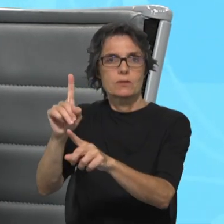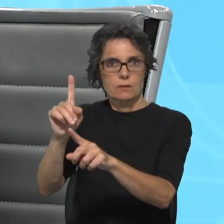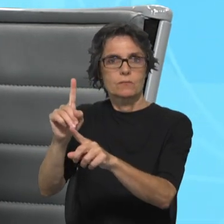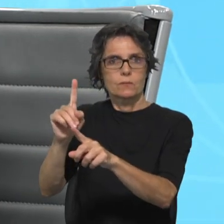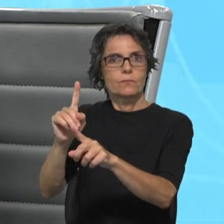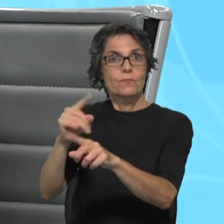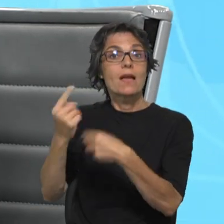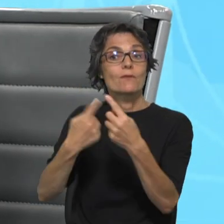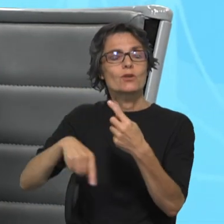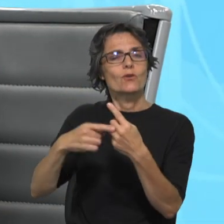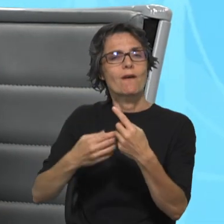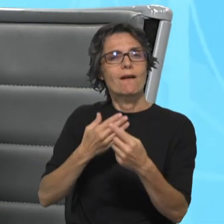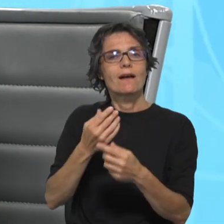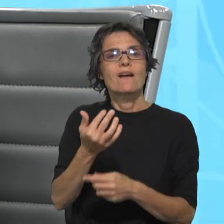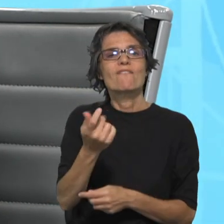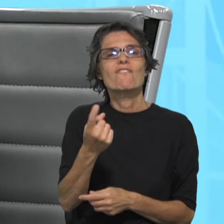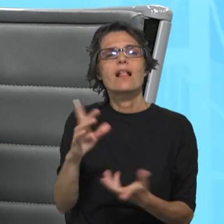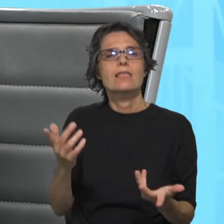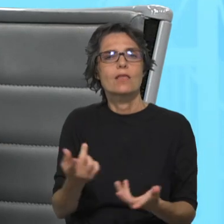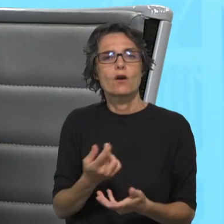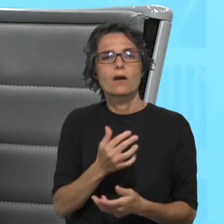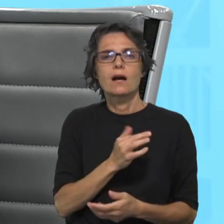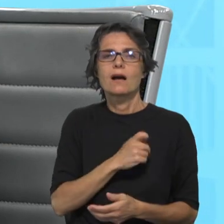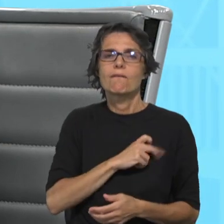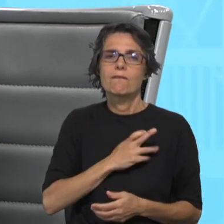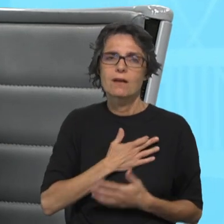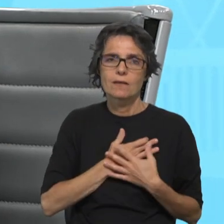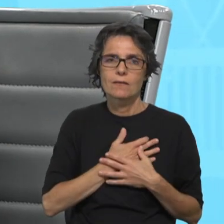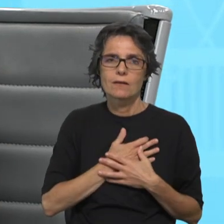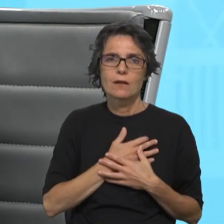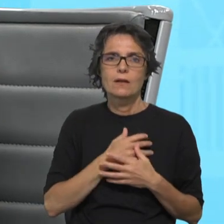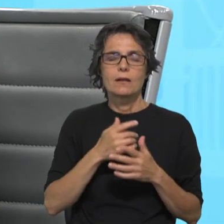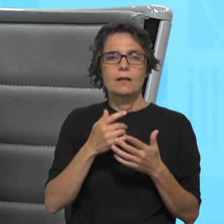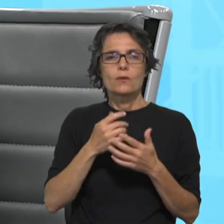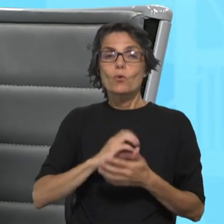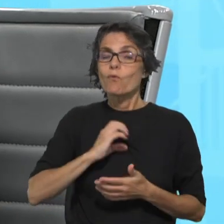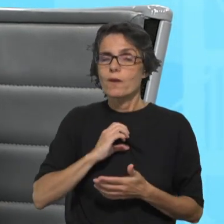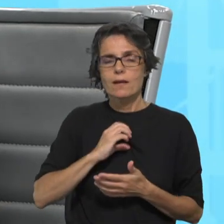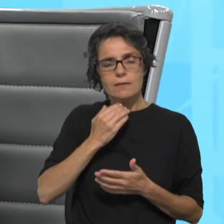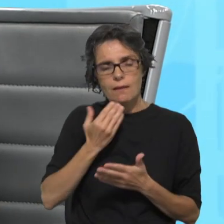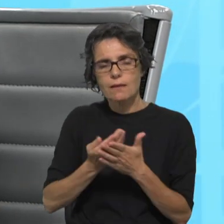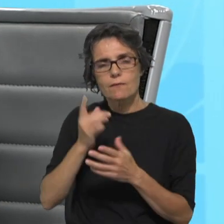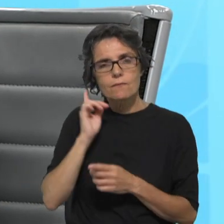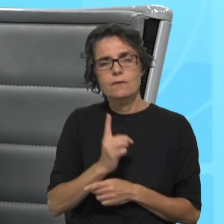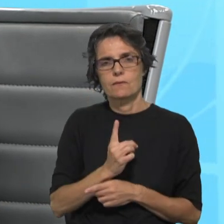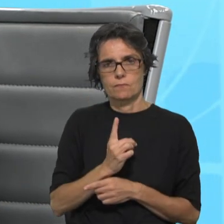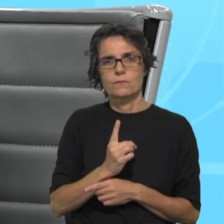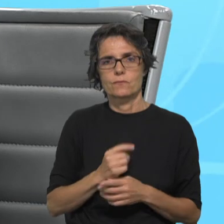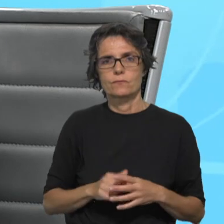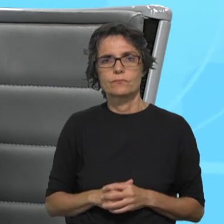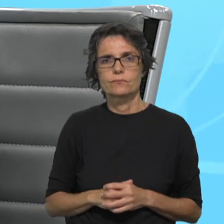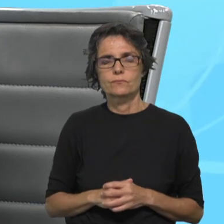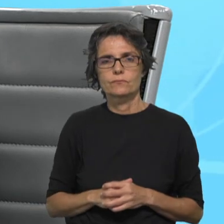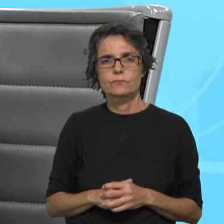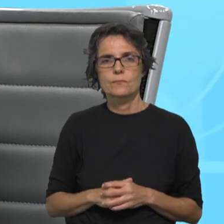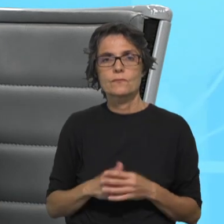e às vezes falta-nos a fé para confiar naquilo que ele nos propõe, nas soluções que ele nos propõe. E,